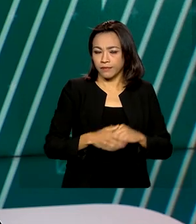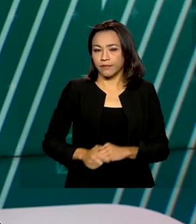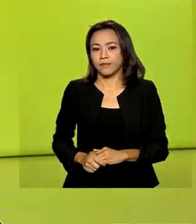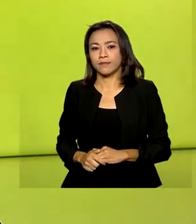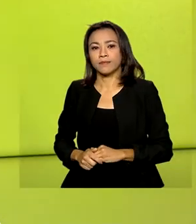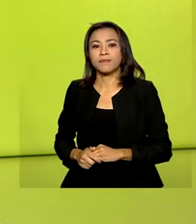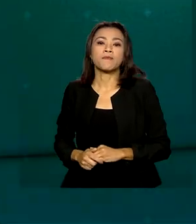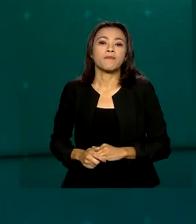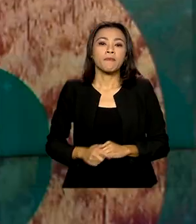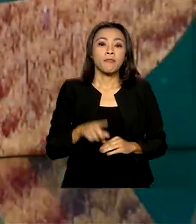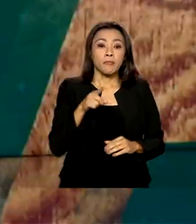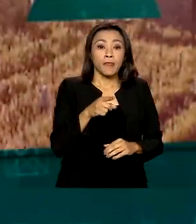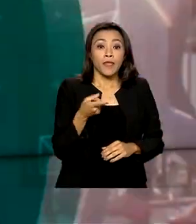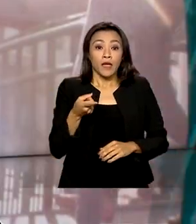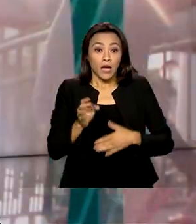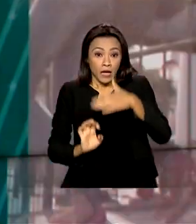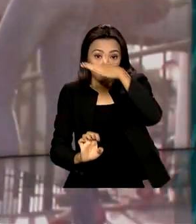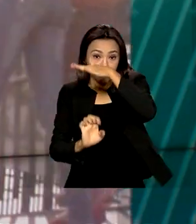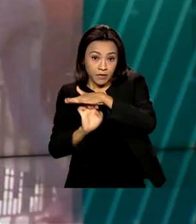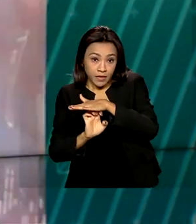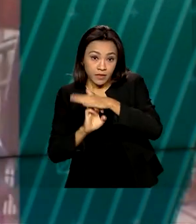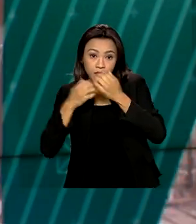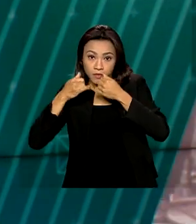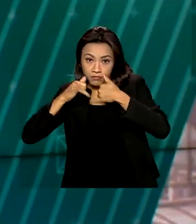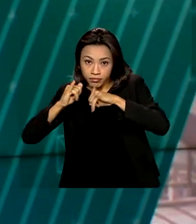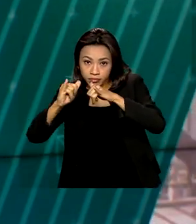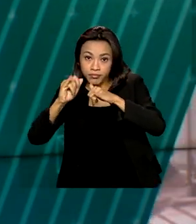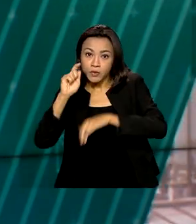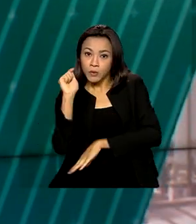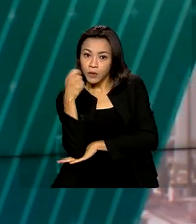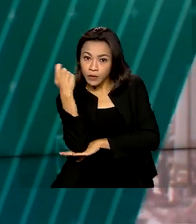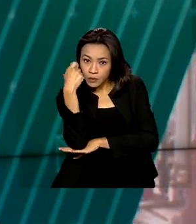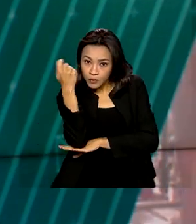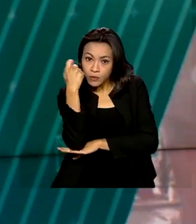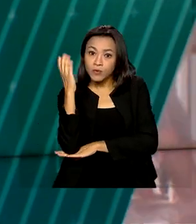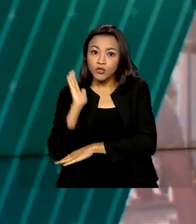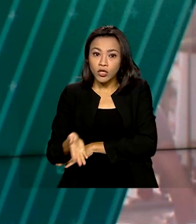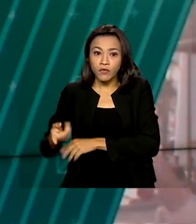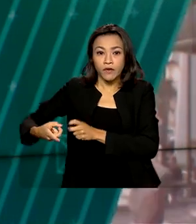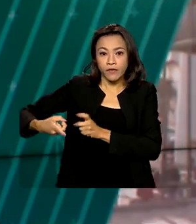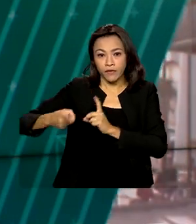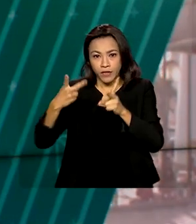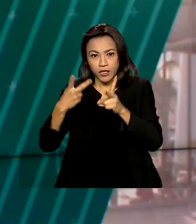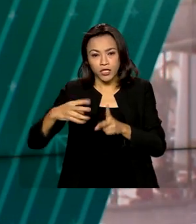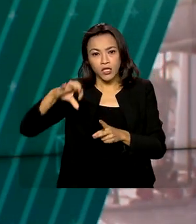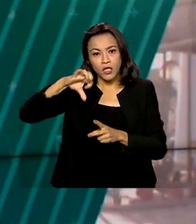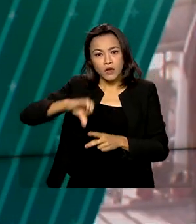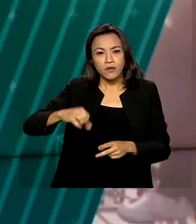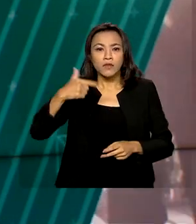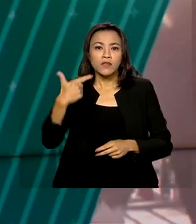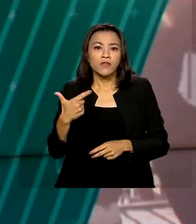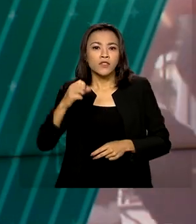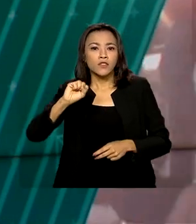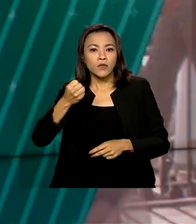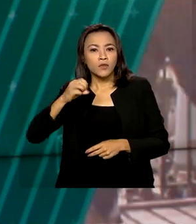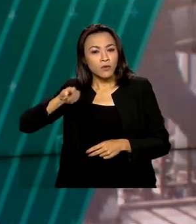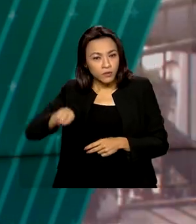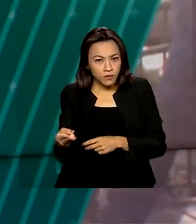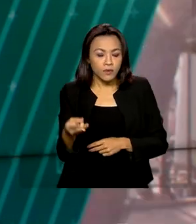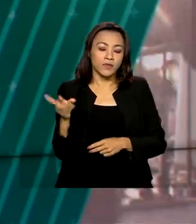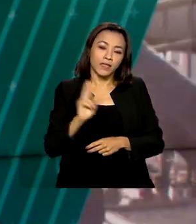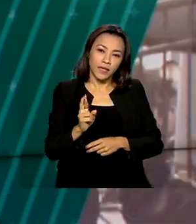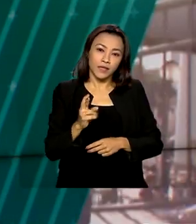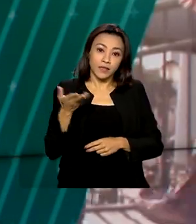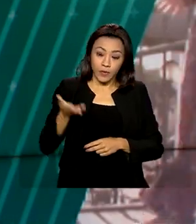A Companhia Estadual de Geração de Energia Elétrica do Rio Grande do Sul foi vendida por 928 milhões de reais.